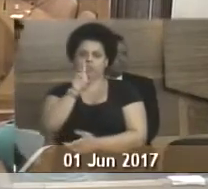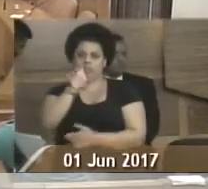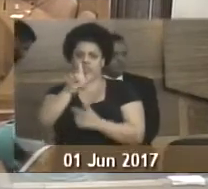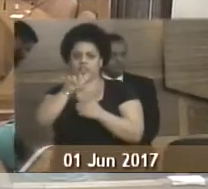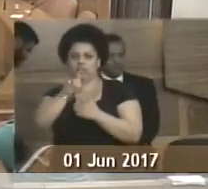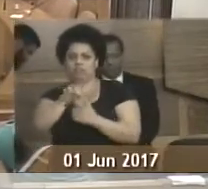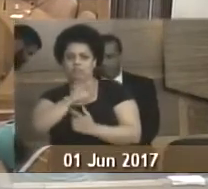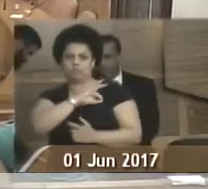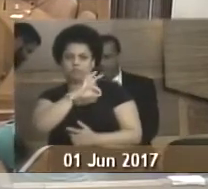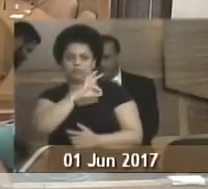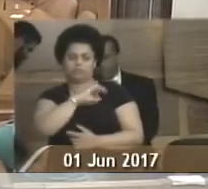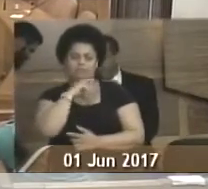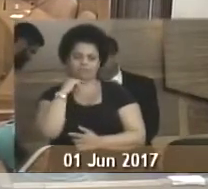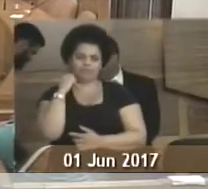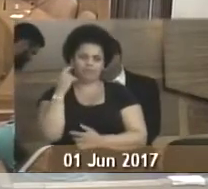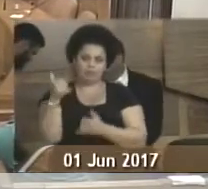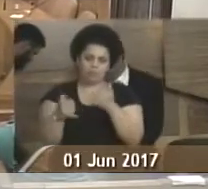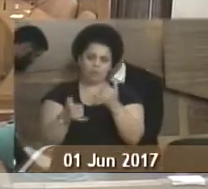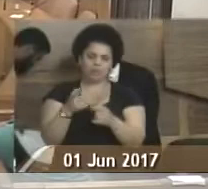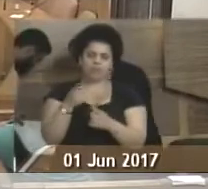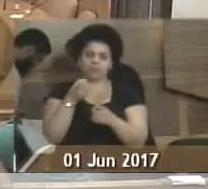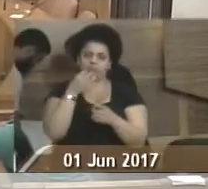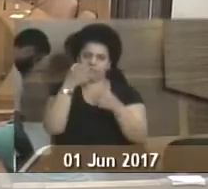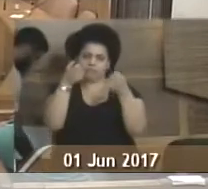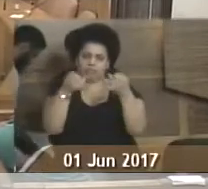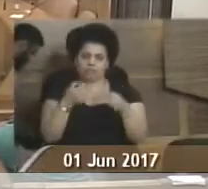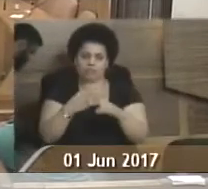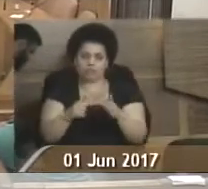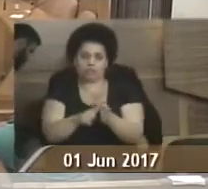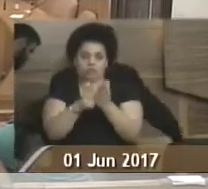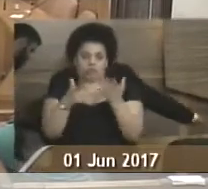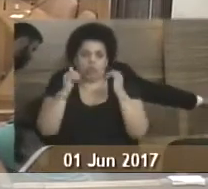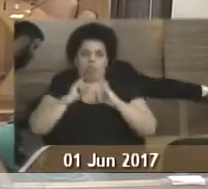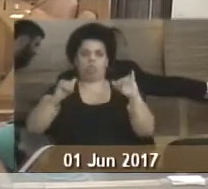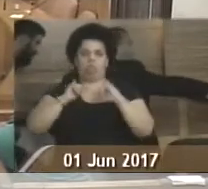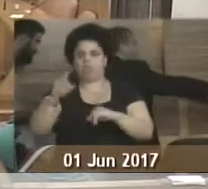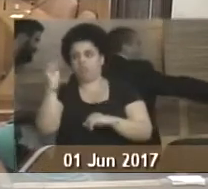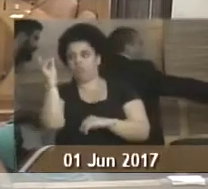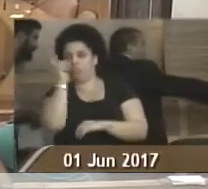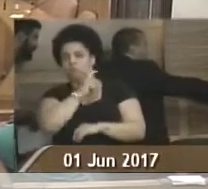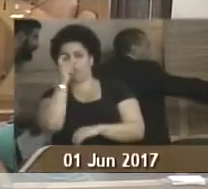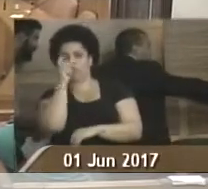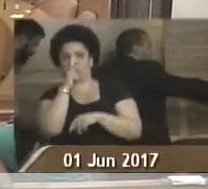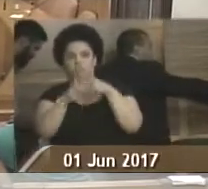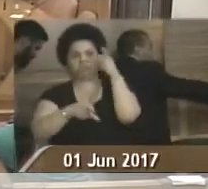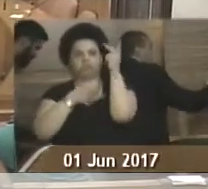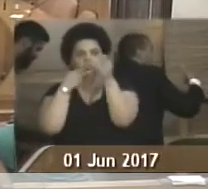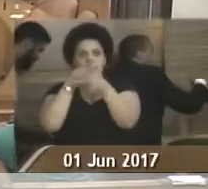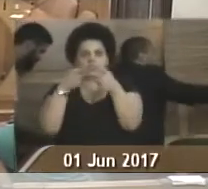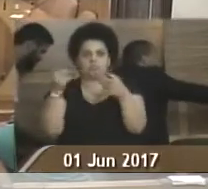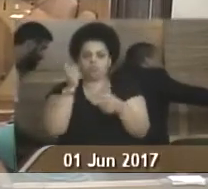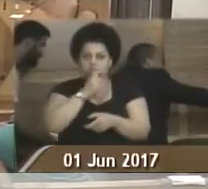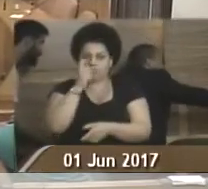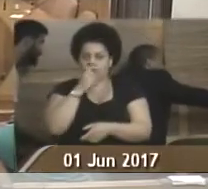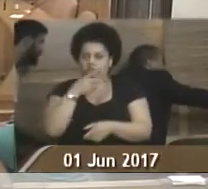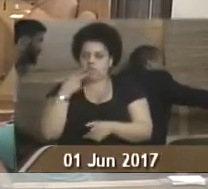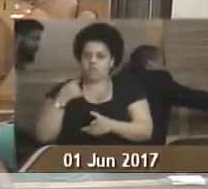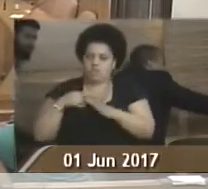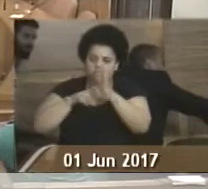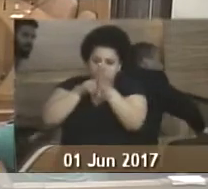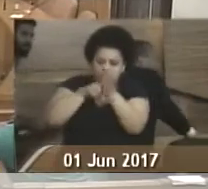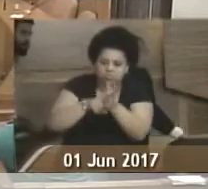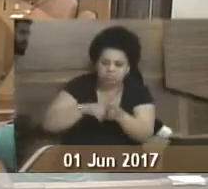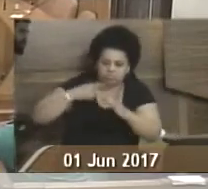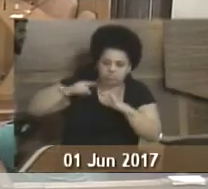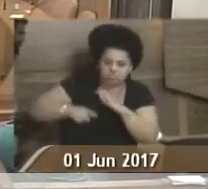Federal. É até bom a gente esclarecer, porque os jornais colocam muitas notícias que colocaram que é porque ele estava investigando a